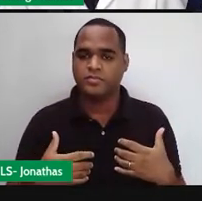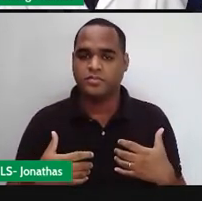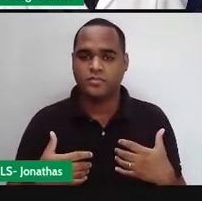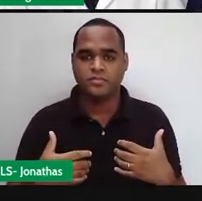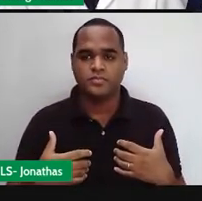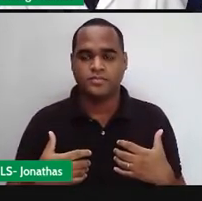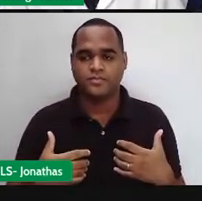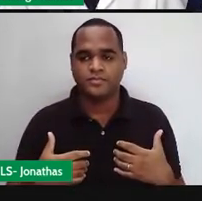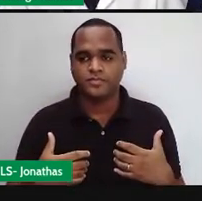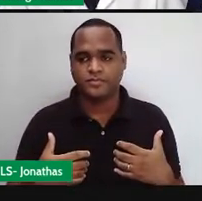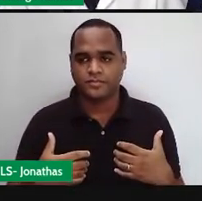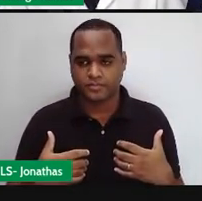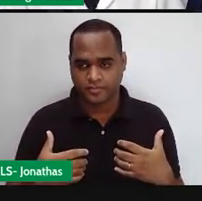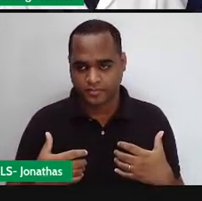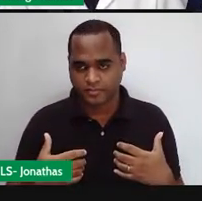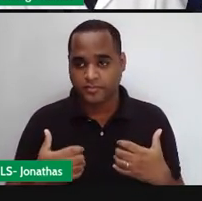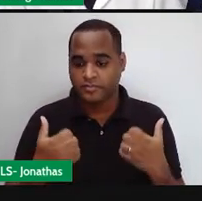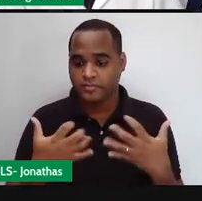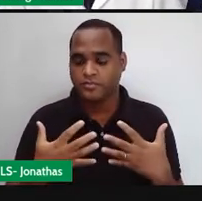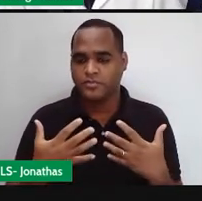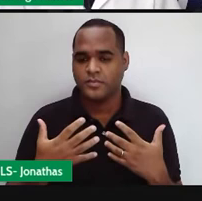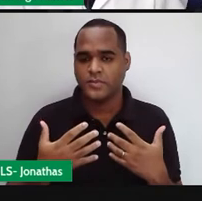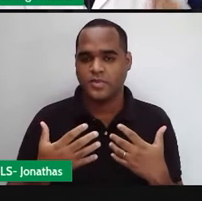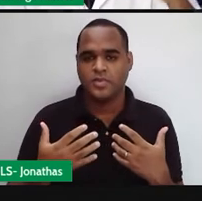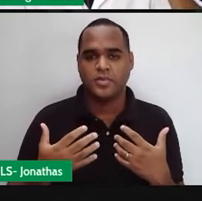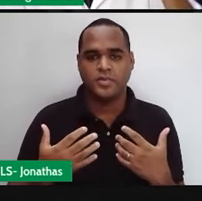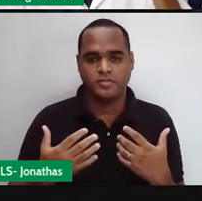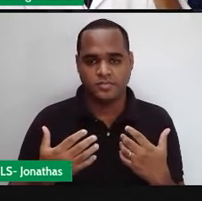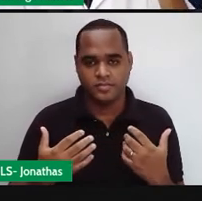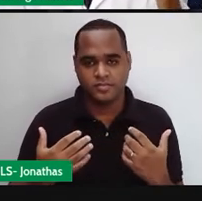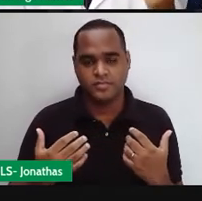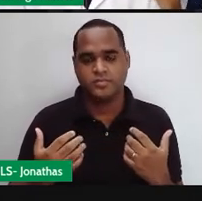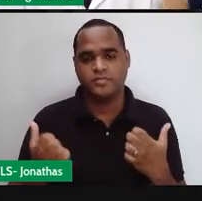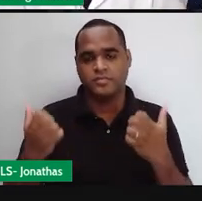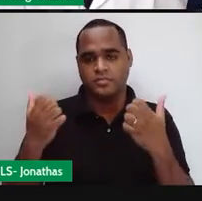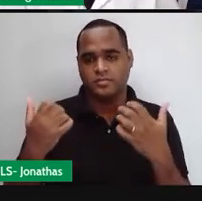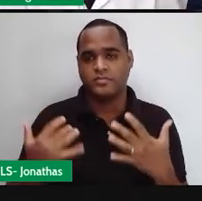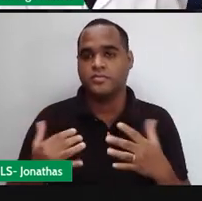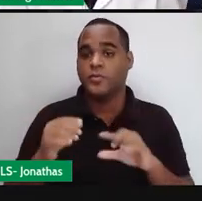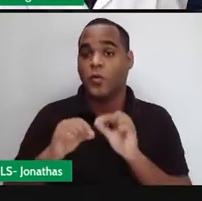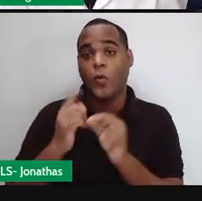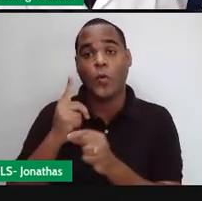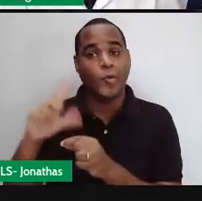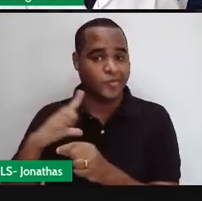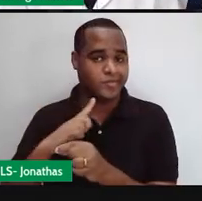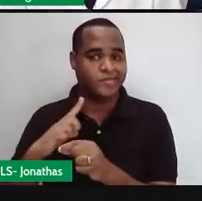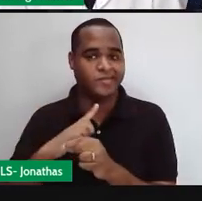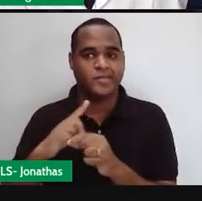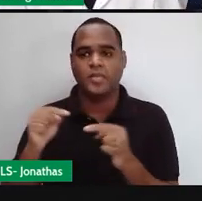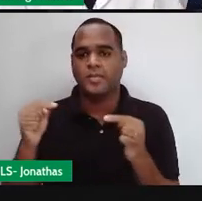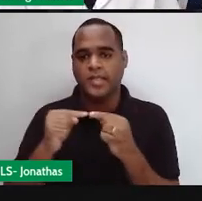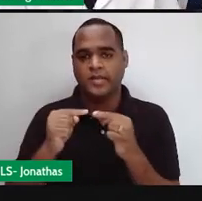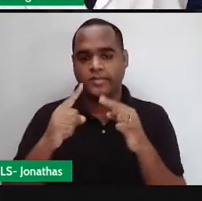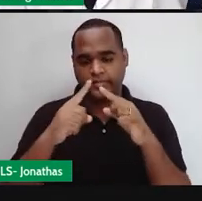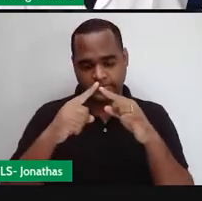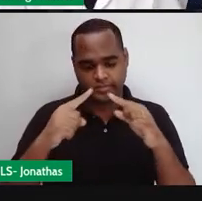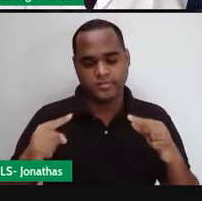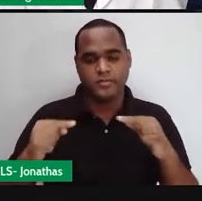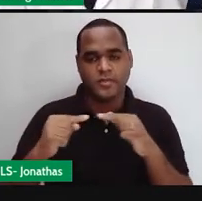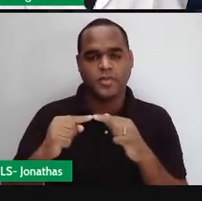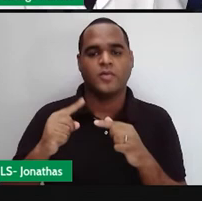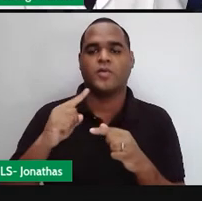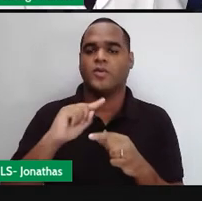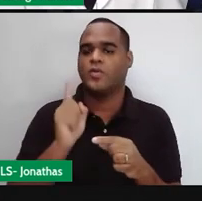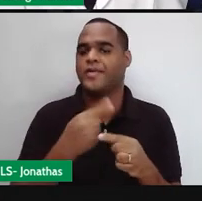no vértice M. e essa aberturazinha é outro ângulo do triângulo, tá? E que a gente pode medir.